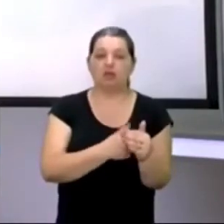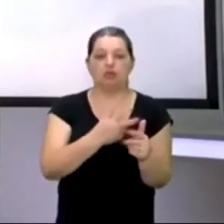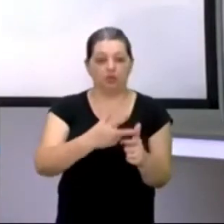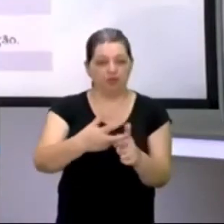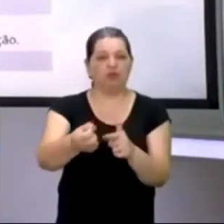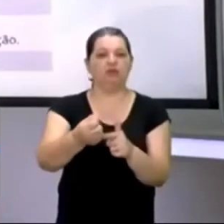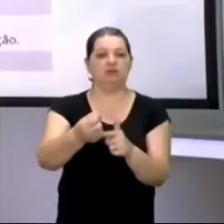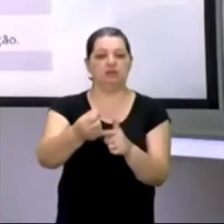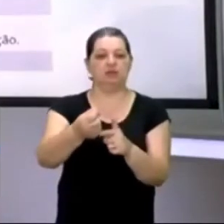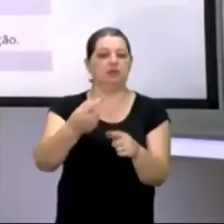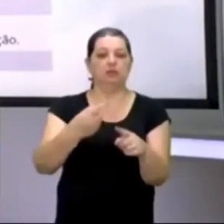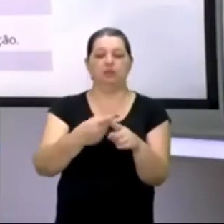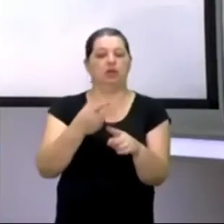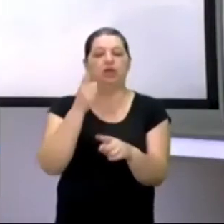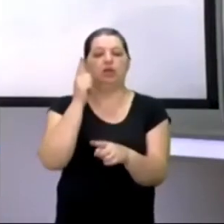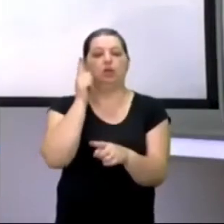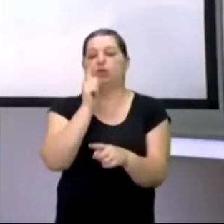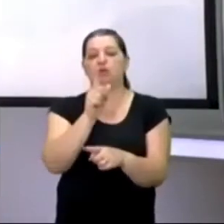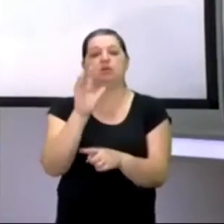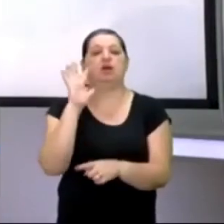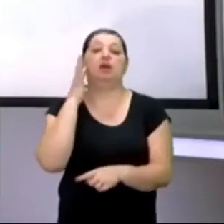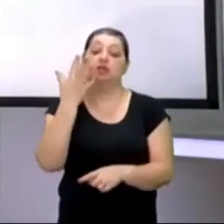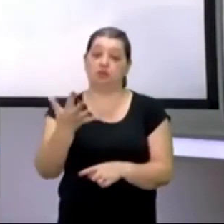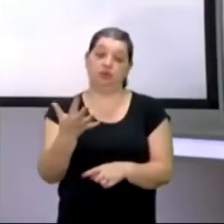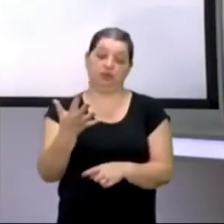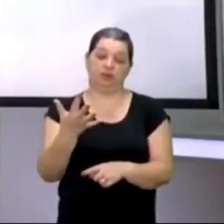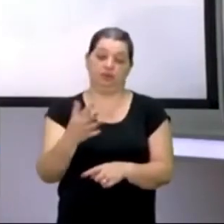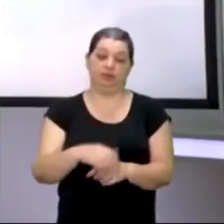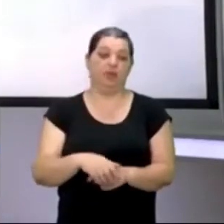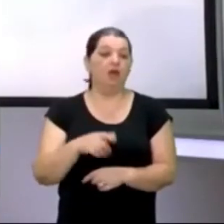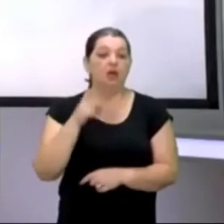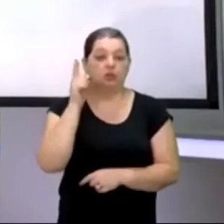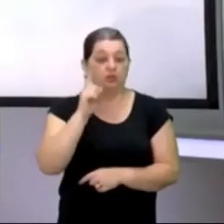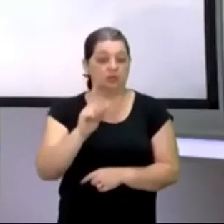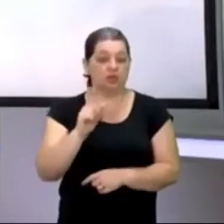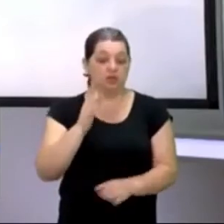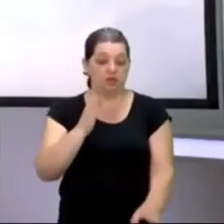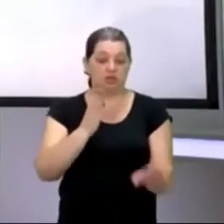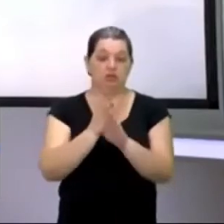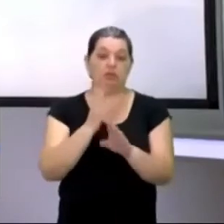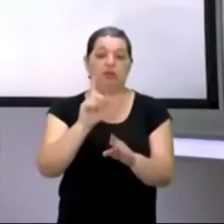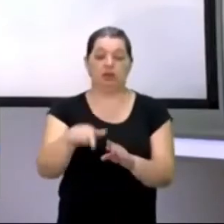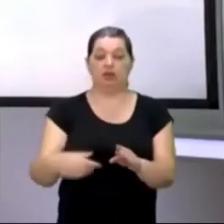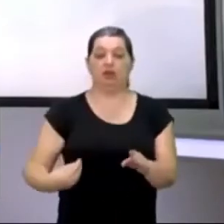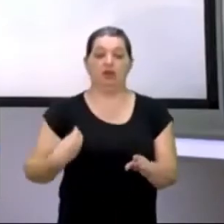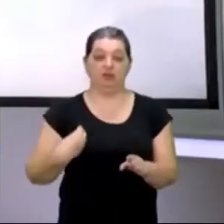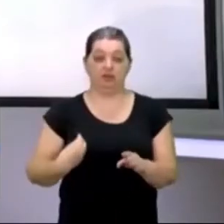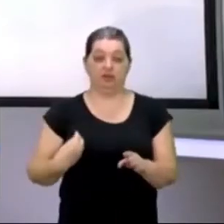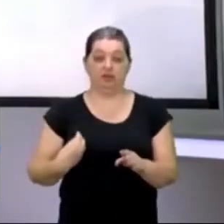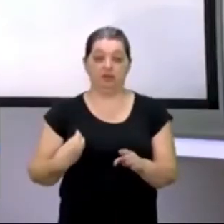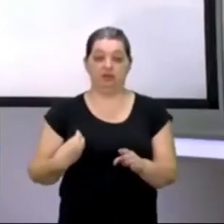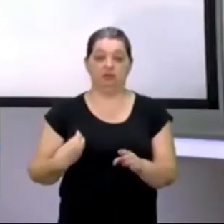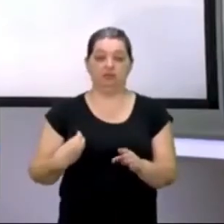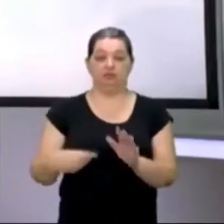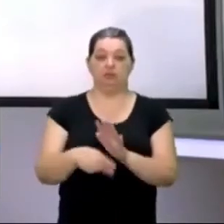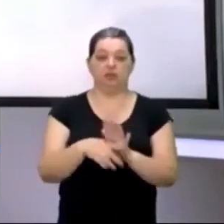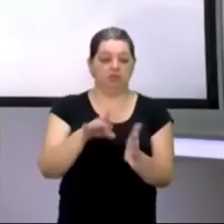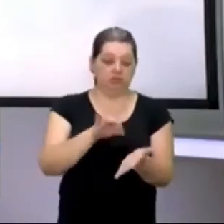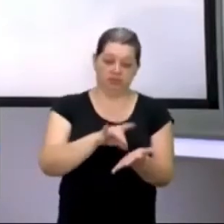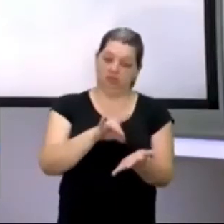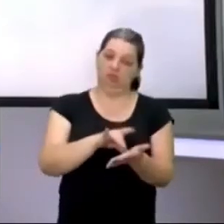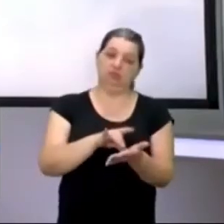ele se mostra insolúvel. Porque na realidade, o que acontece? é a vida como ela é. Um grande mistério.